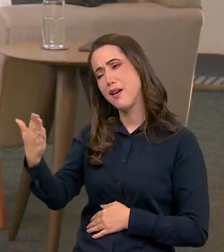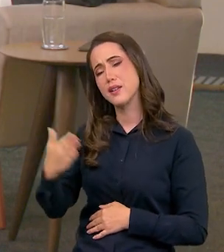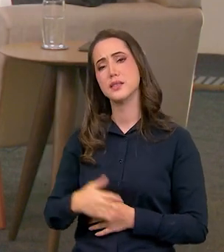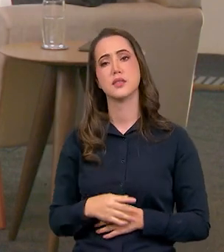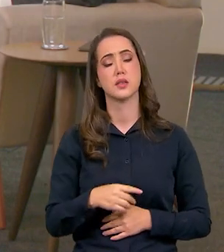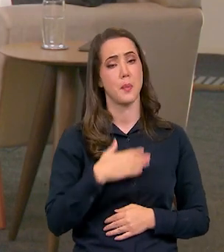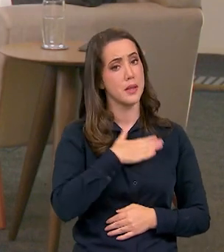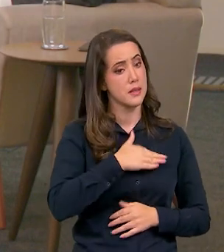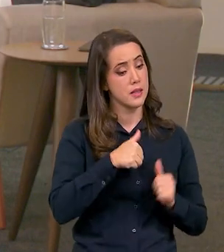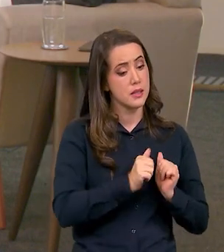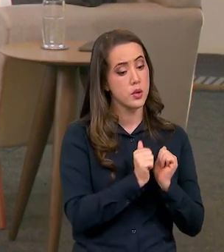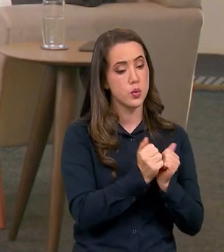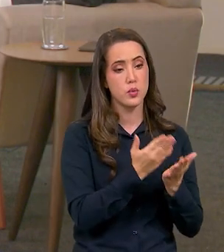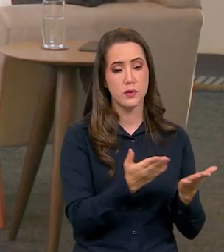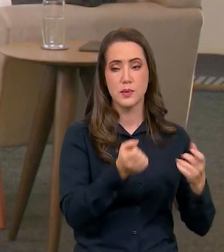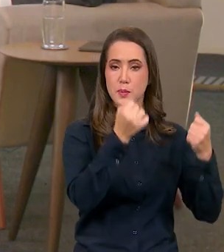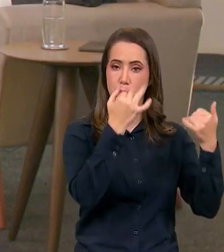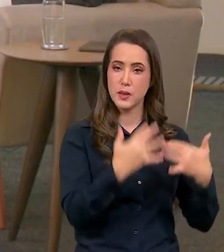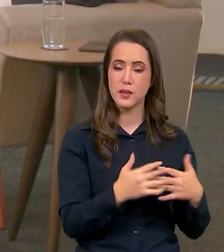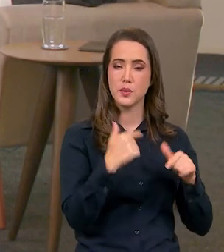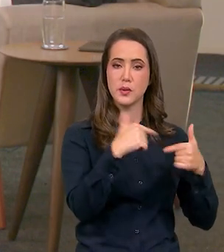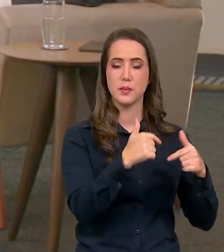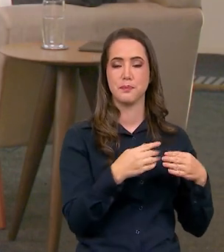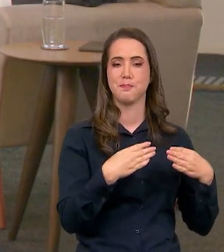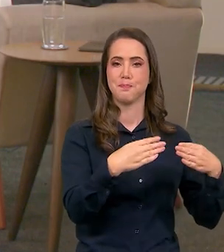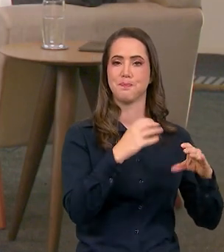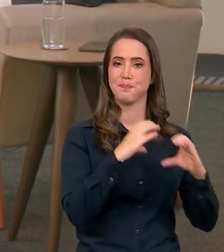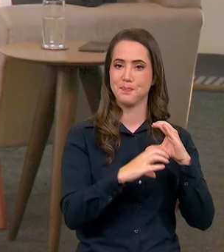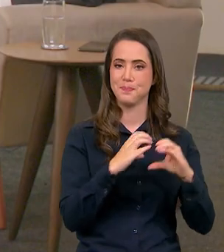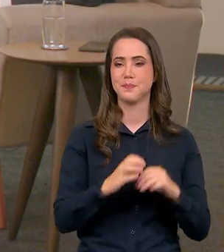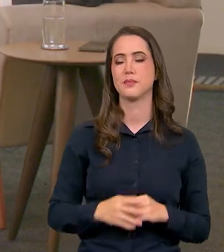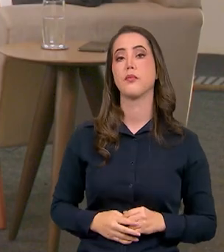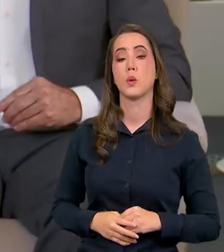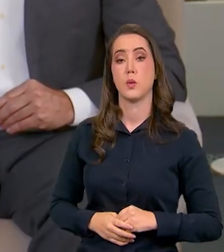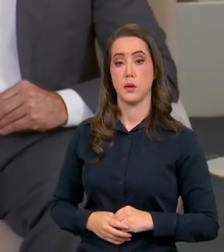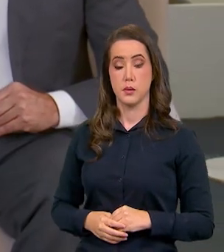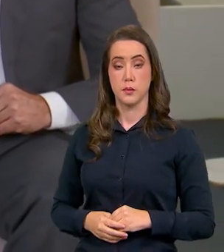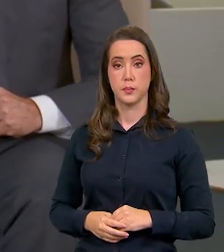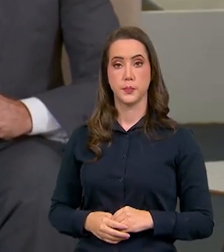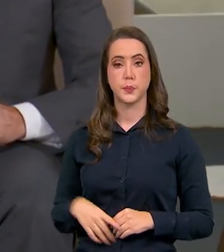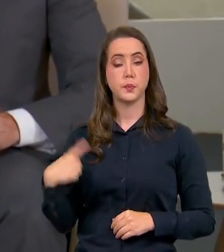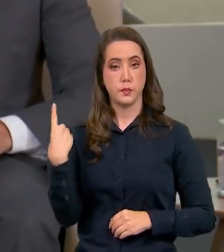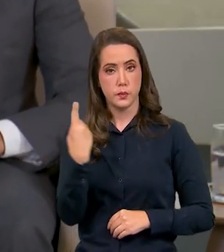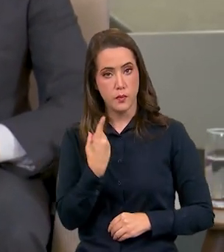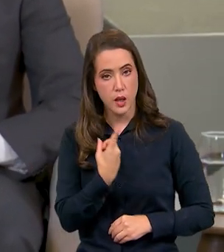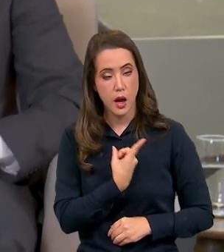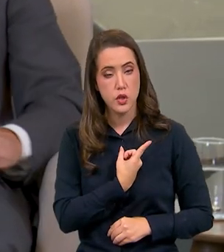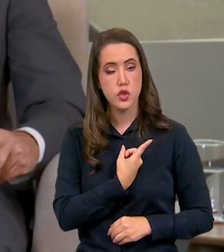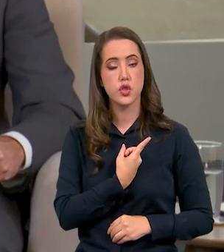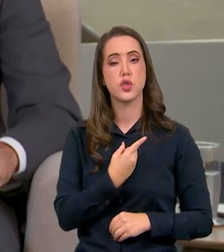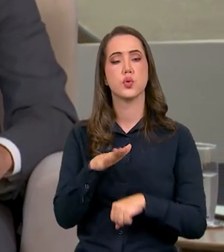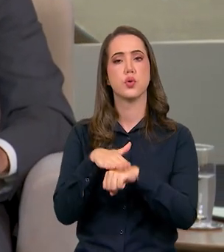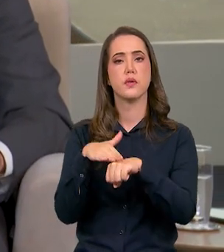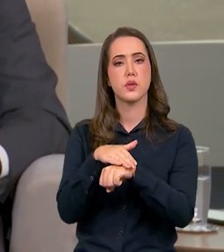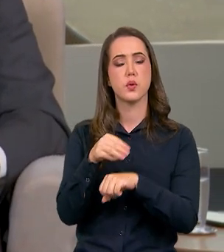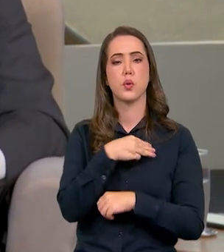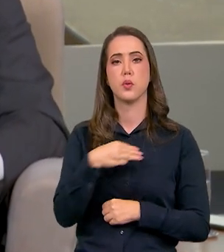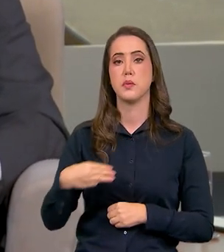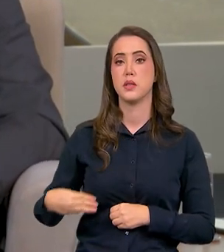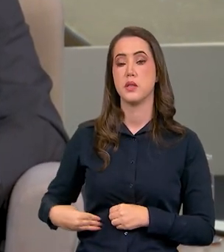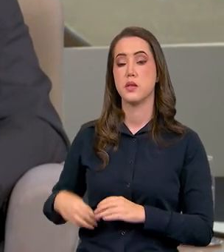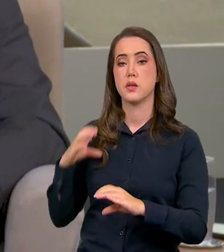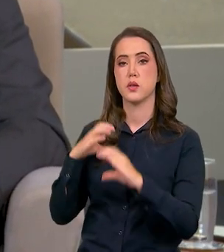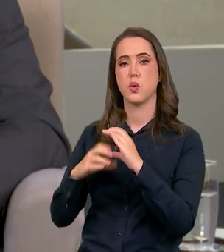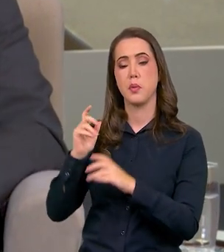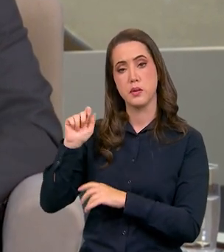vocês aqui falando um pouco do nosso trabalho lá frente do ministério nós conversamos com o ministro das comunicações